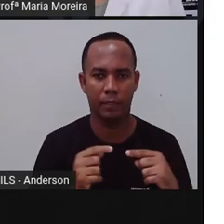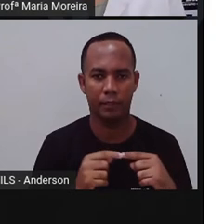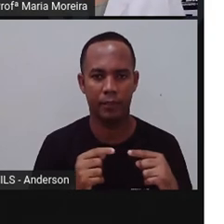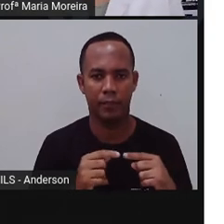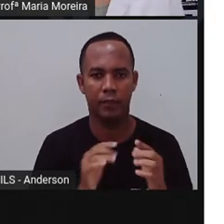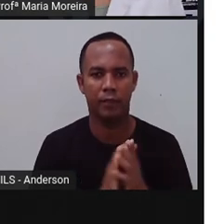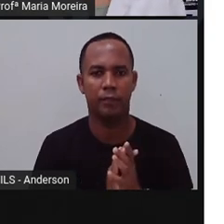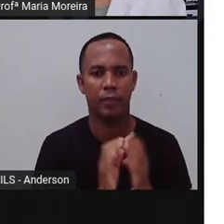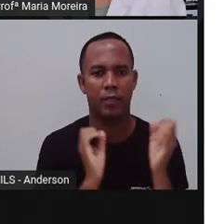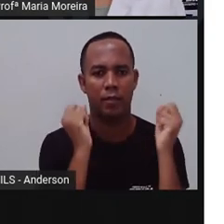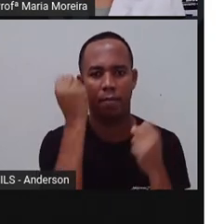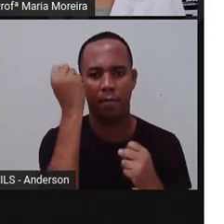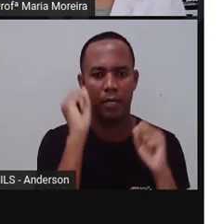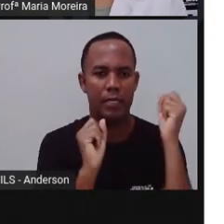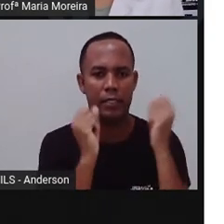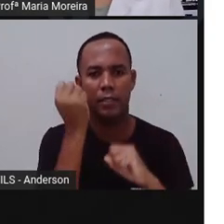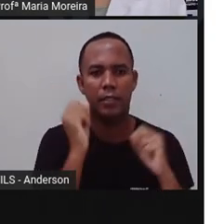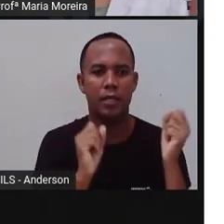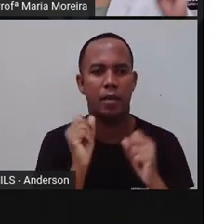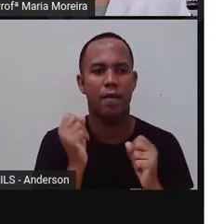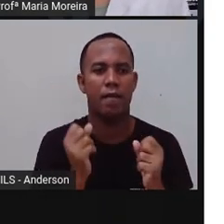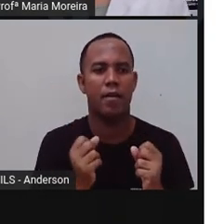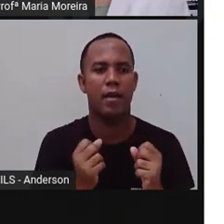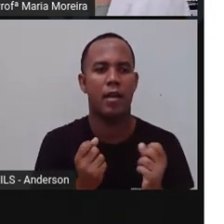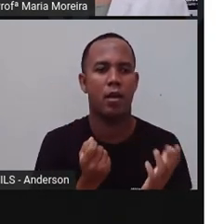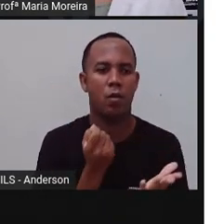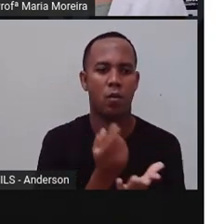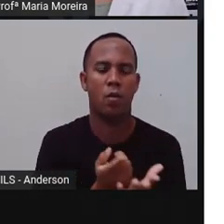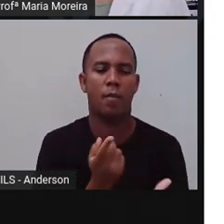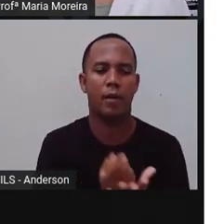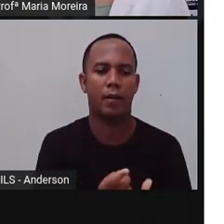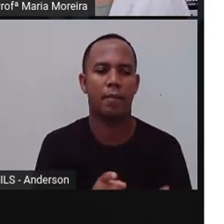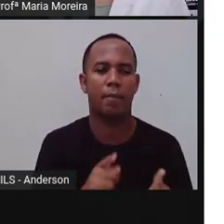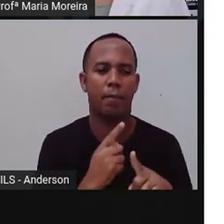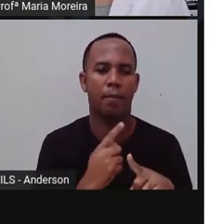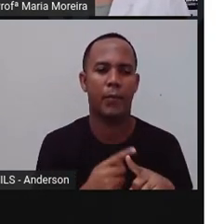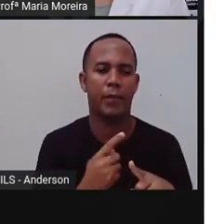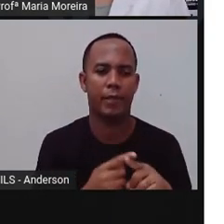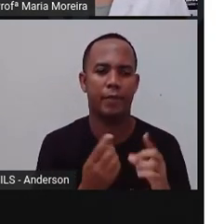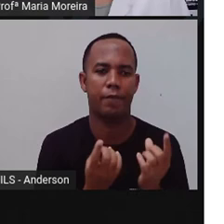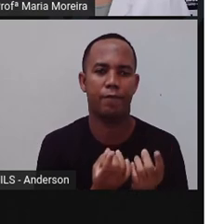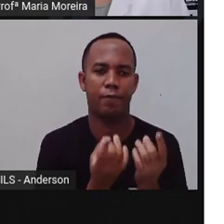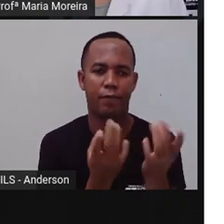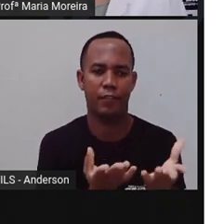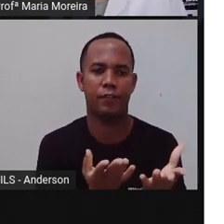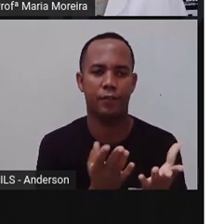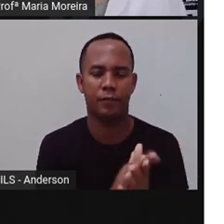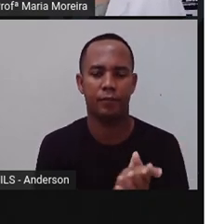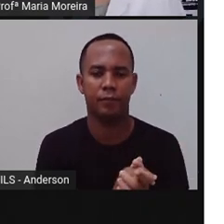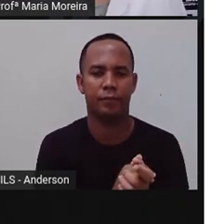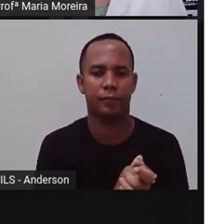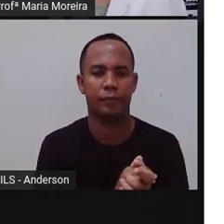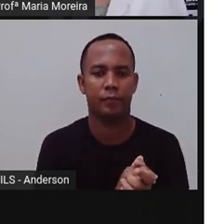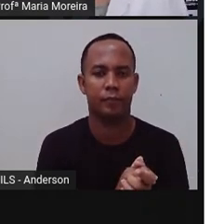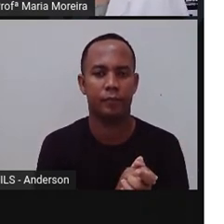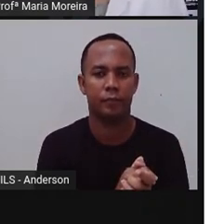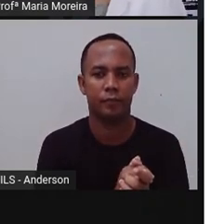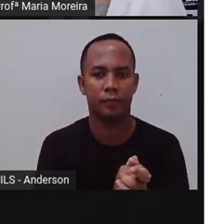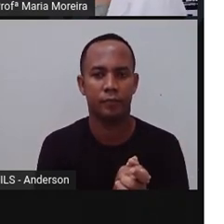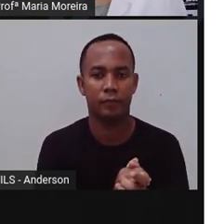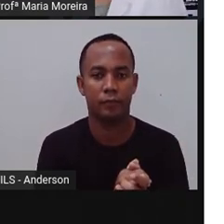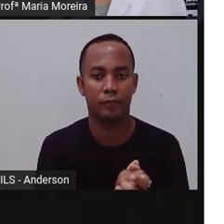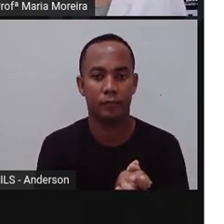É uma empresa, uma instituição pública, ela é vendida ao setor privado. Nesse caso,